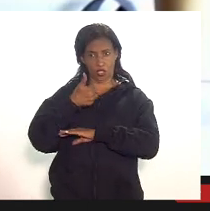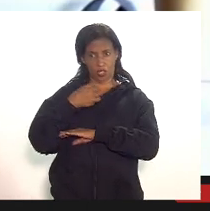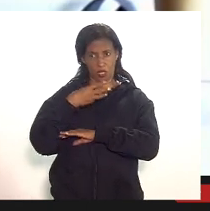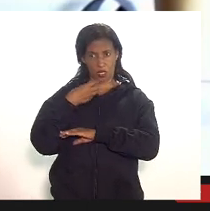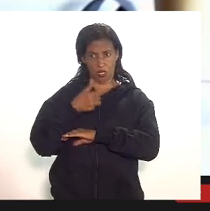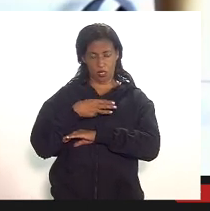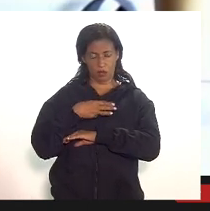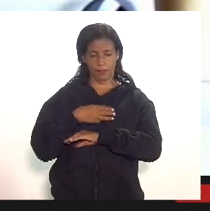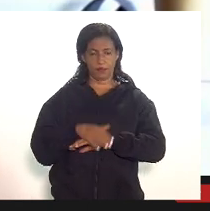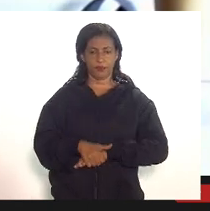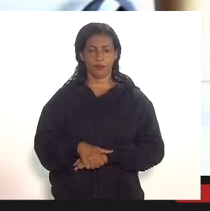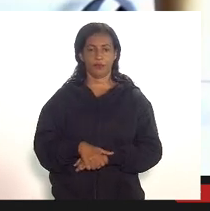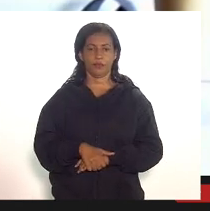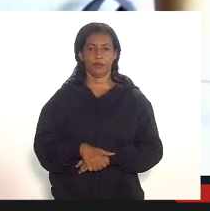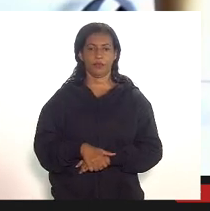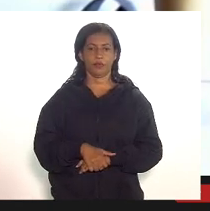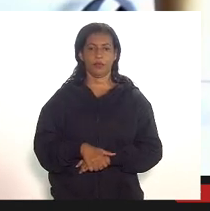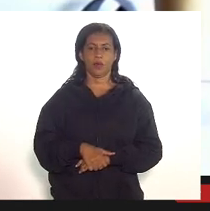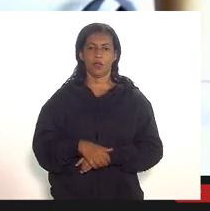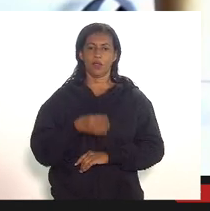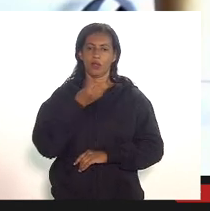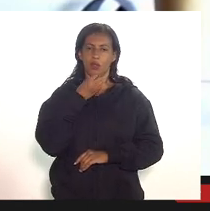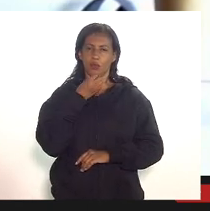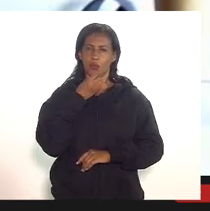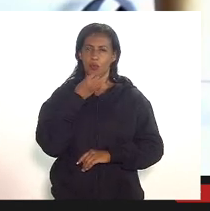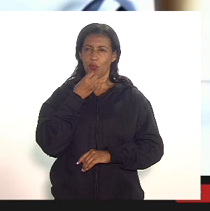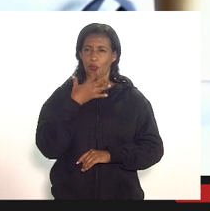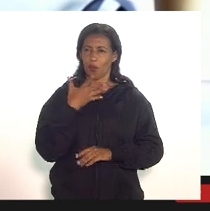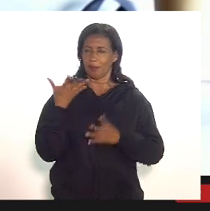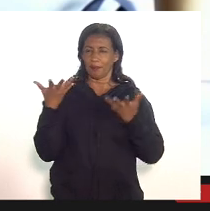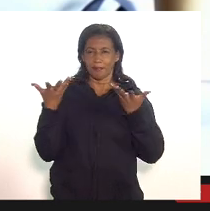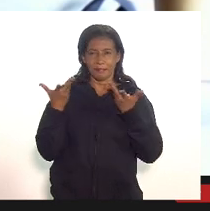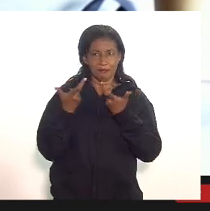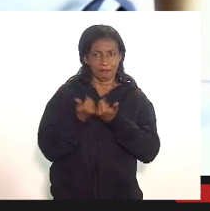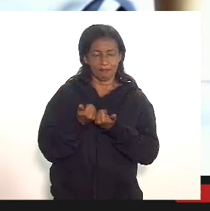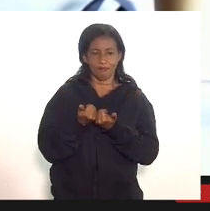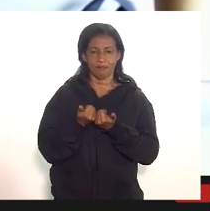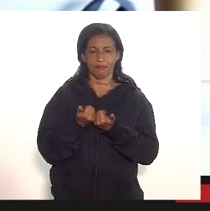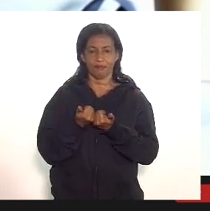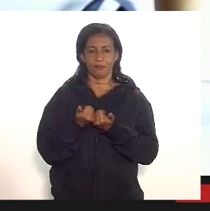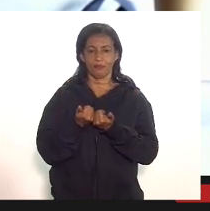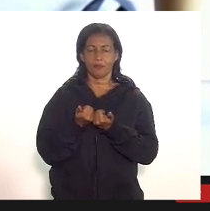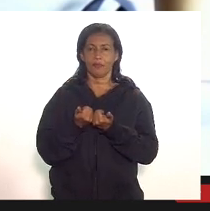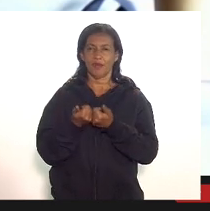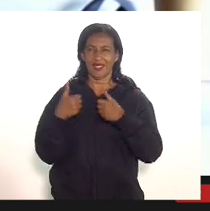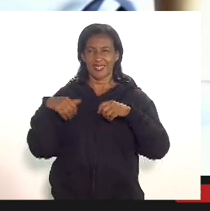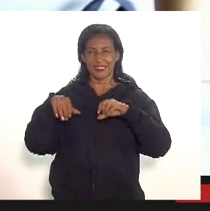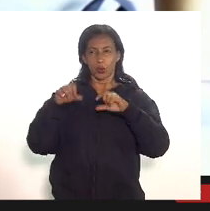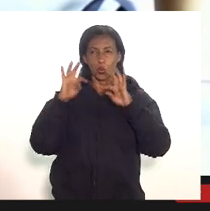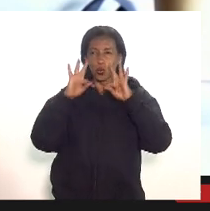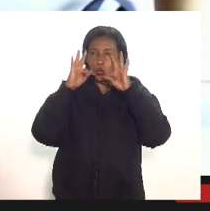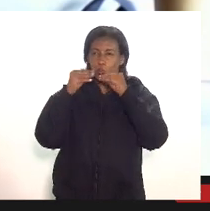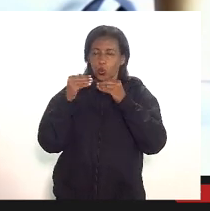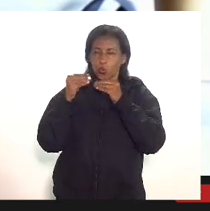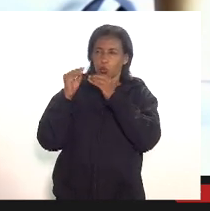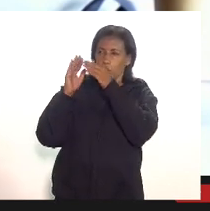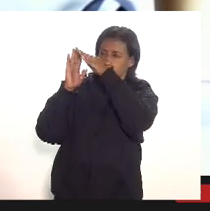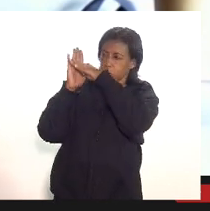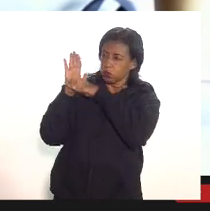eu foi boa eu achei excelente a exposição da